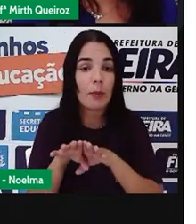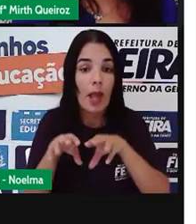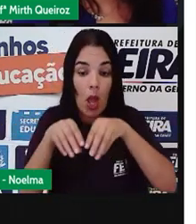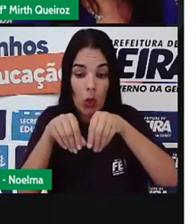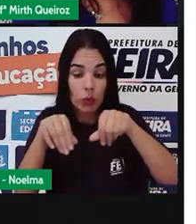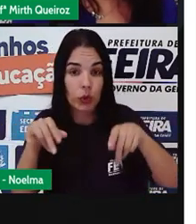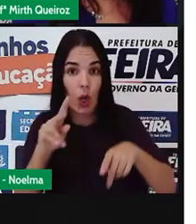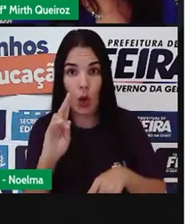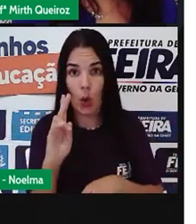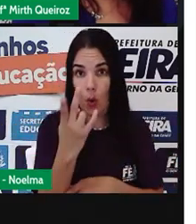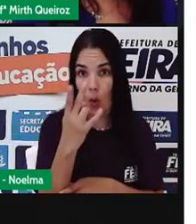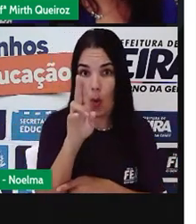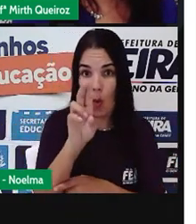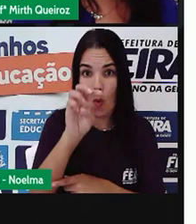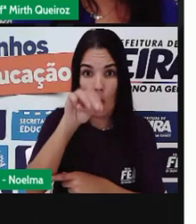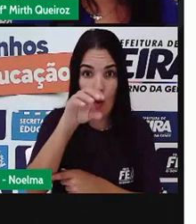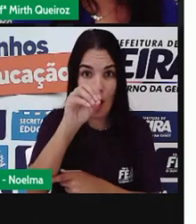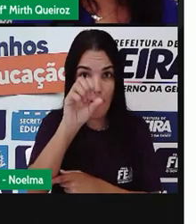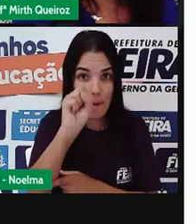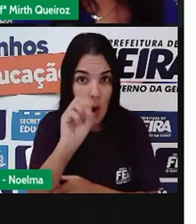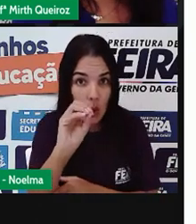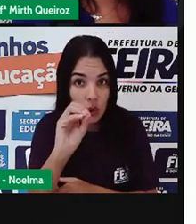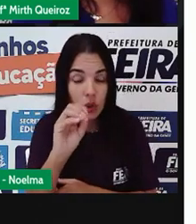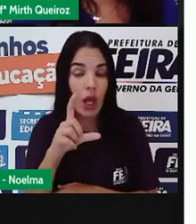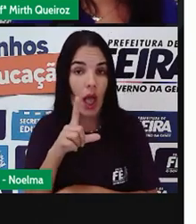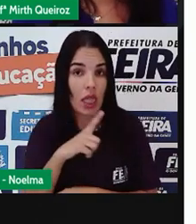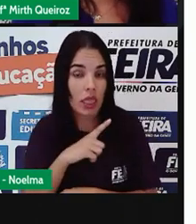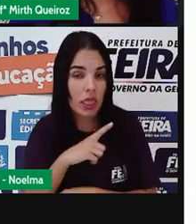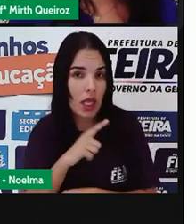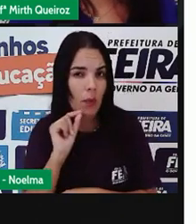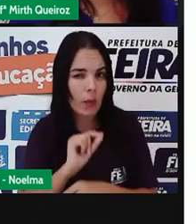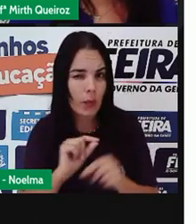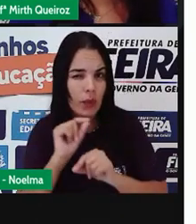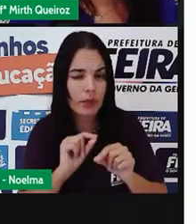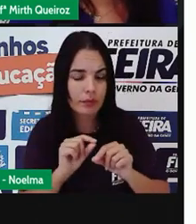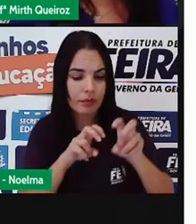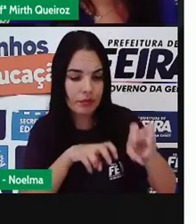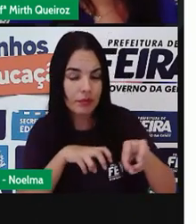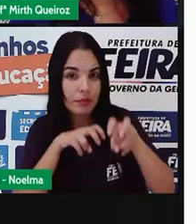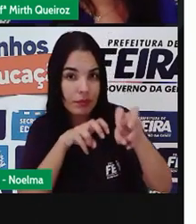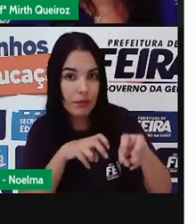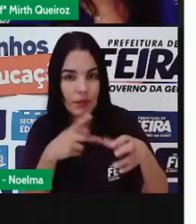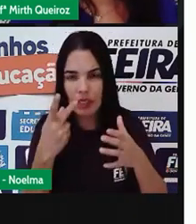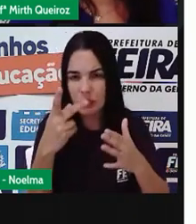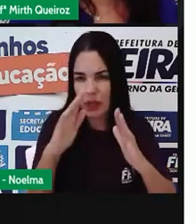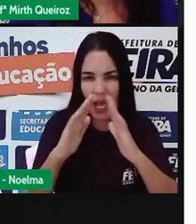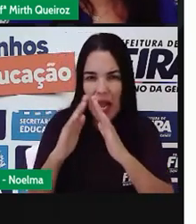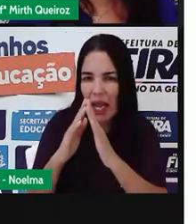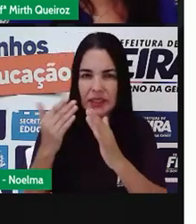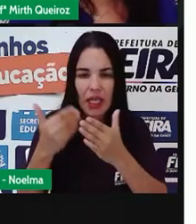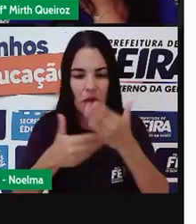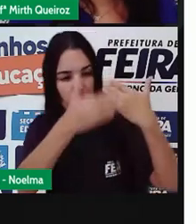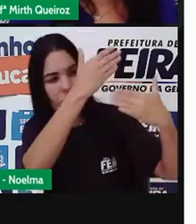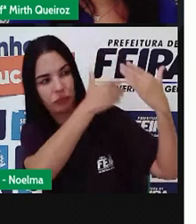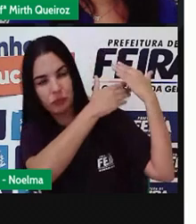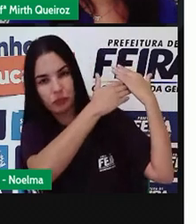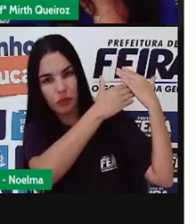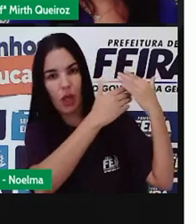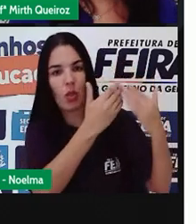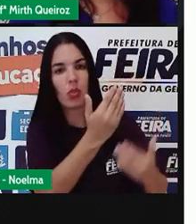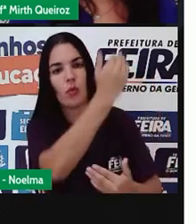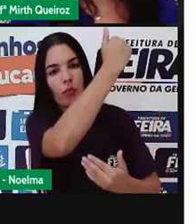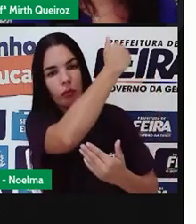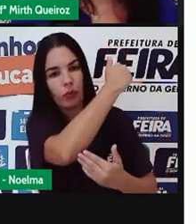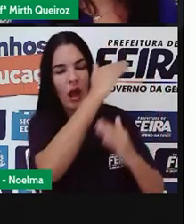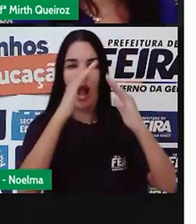humífero, para quem tem esse solo aí presente nos quintais de vocês aí, geralmente quem